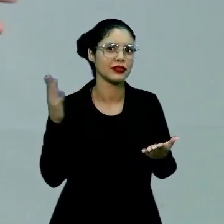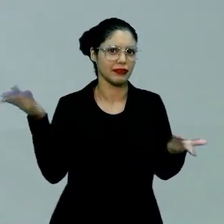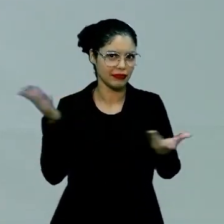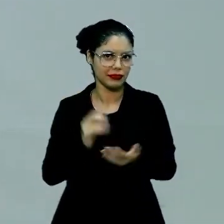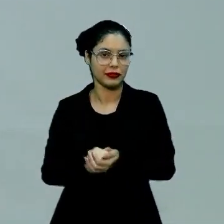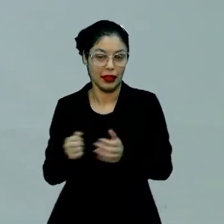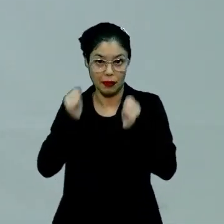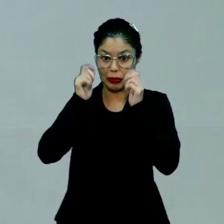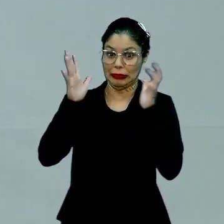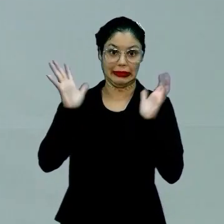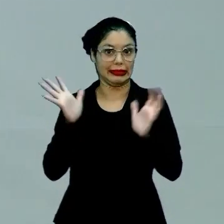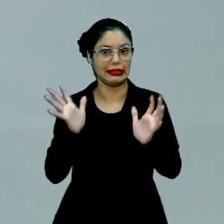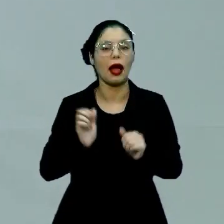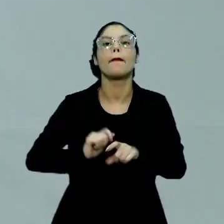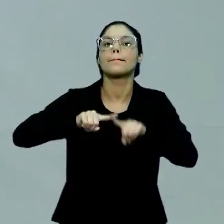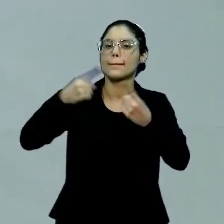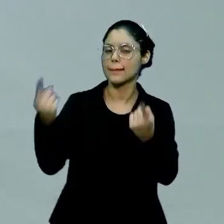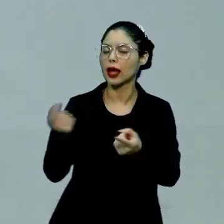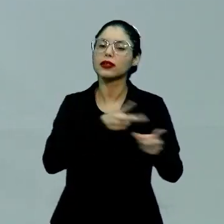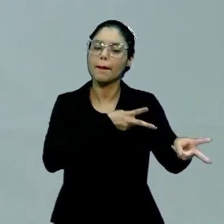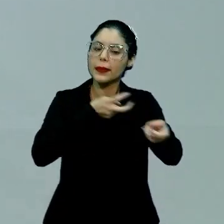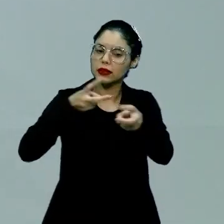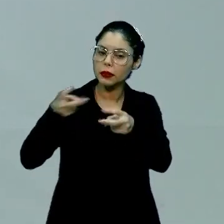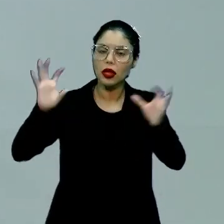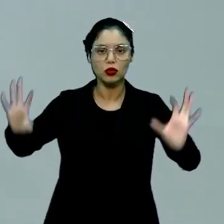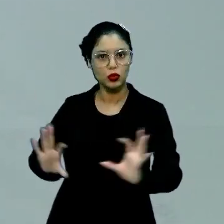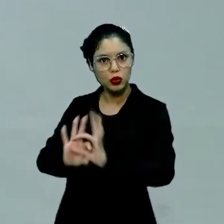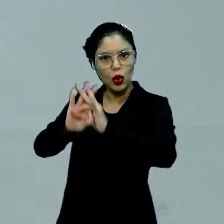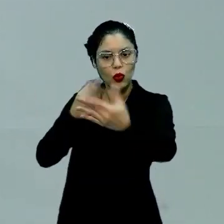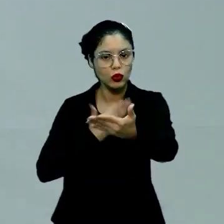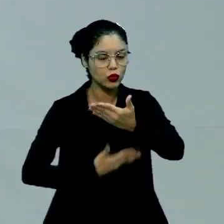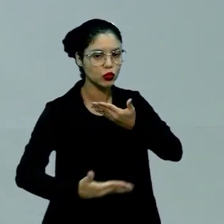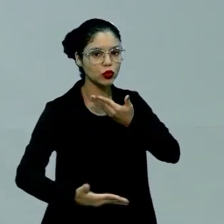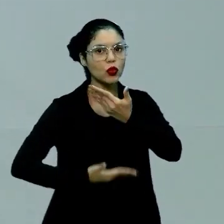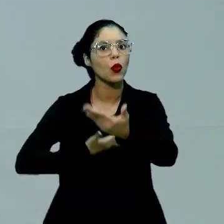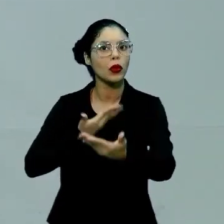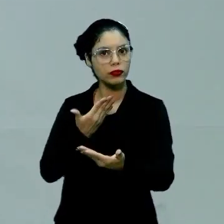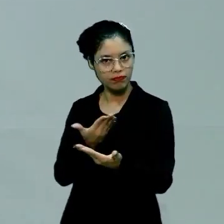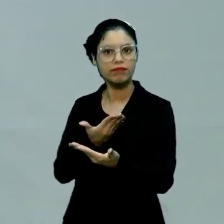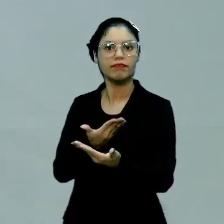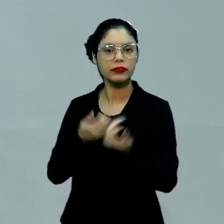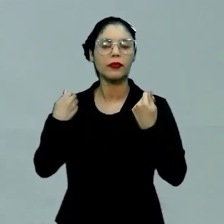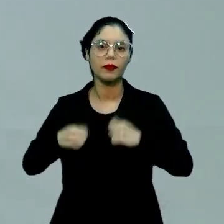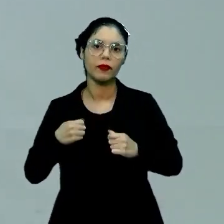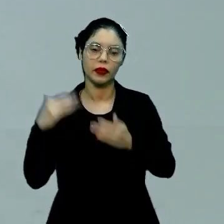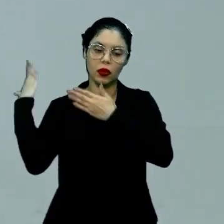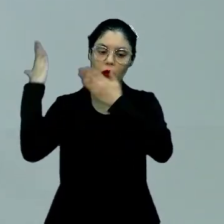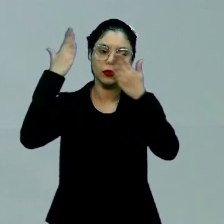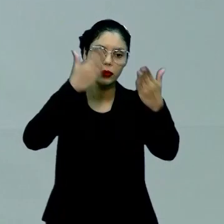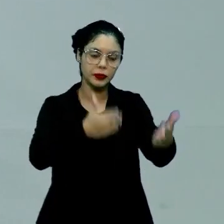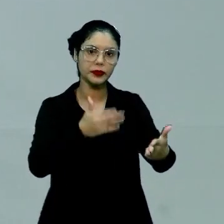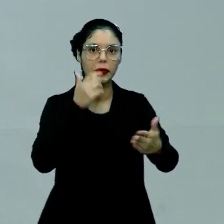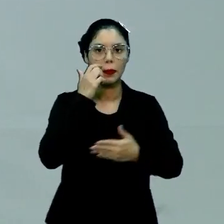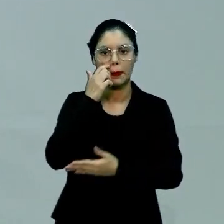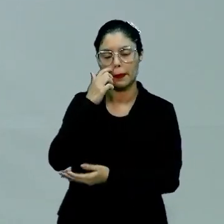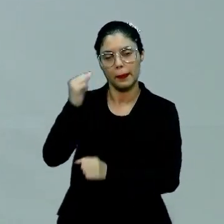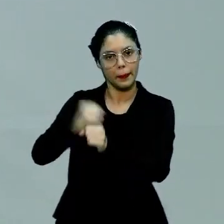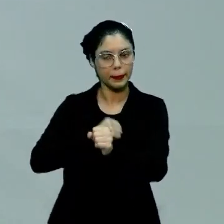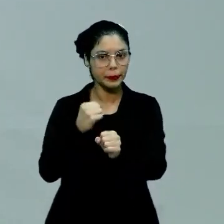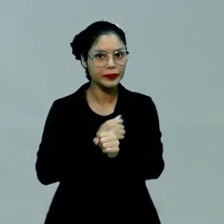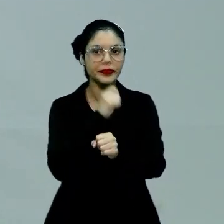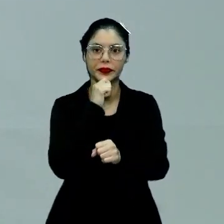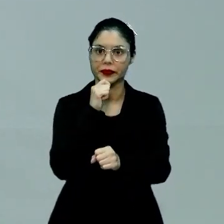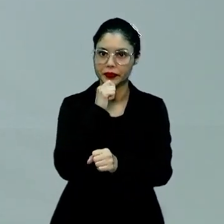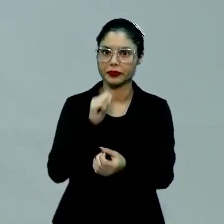Explosão de cabeça. Então, quando você tem essa percepção de relações, de correlações, a gente vai começar a direcionar. E essa construção